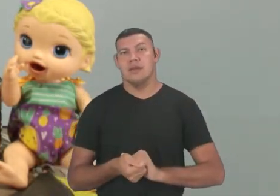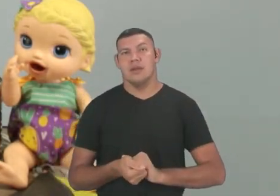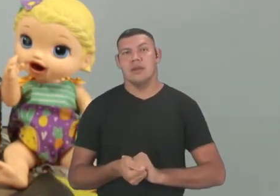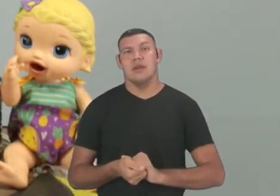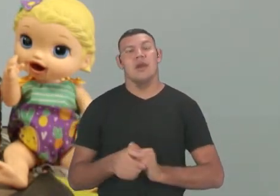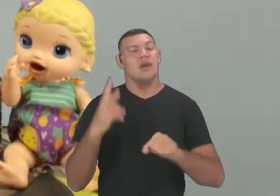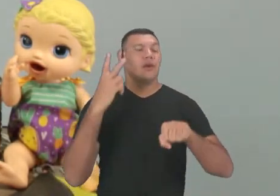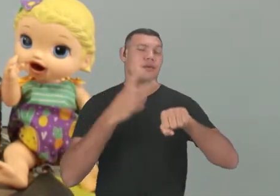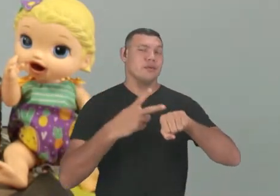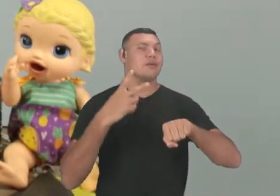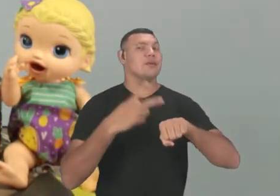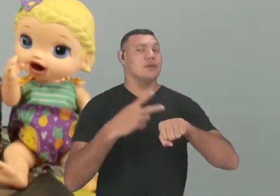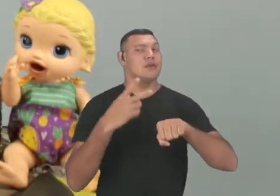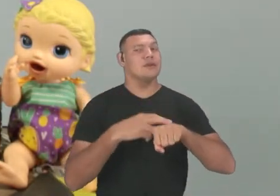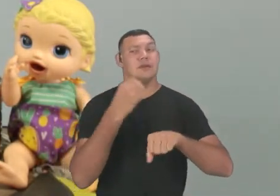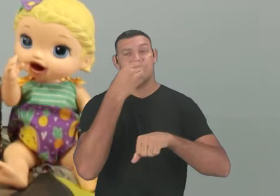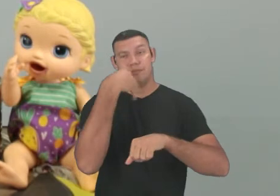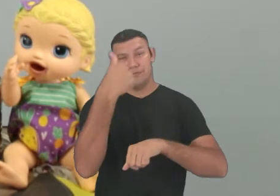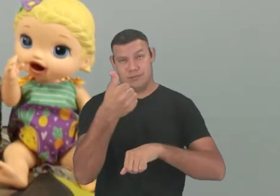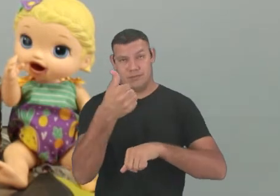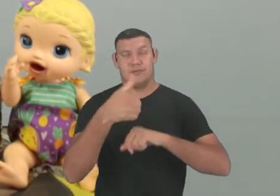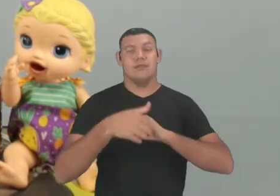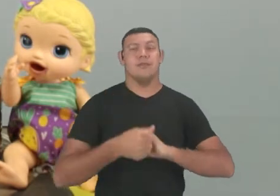vidro. Muito bem.